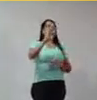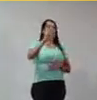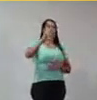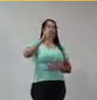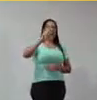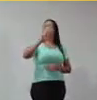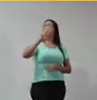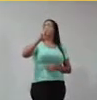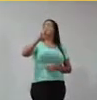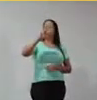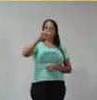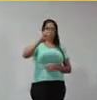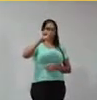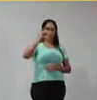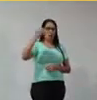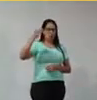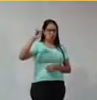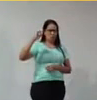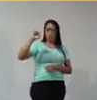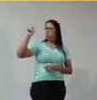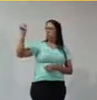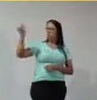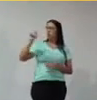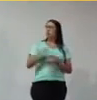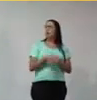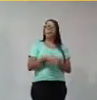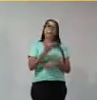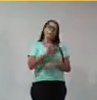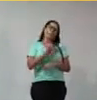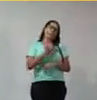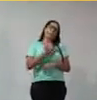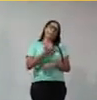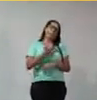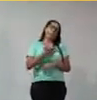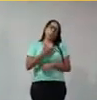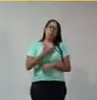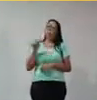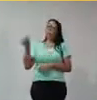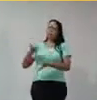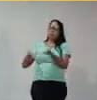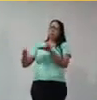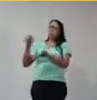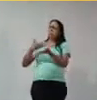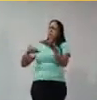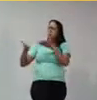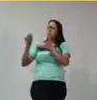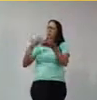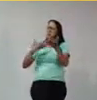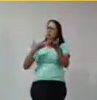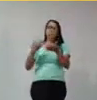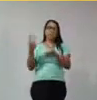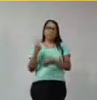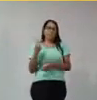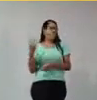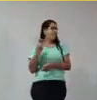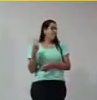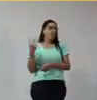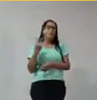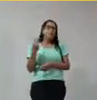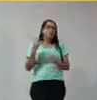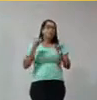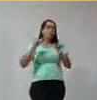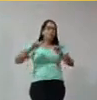amigo, é praticamente um irmão na ciência e na vida que eu tenho. Então, nós fizemos uma dupla muito